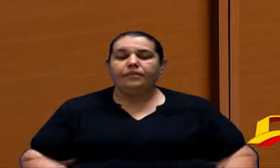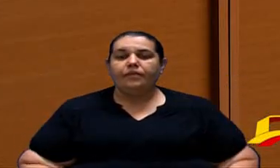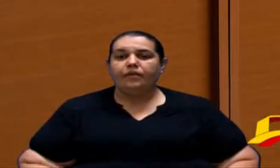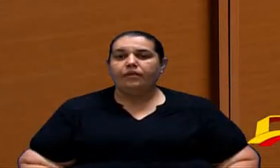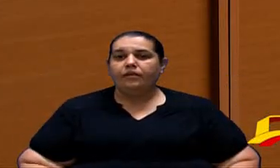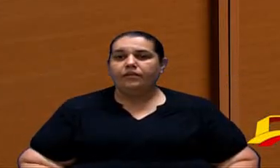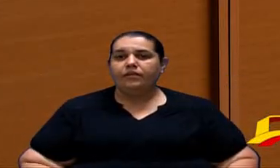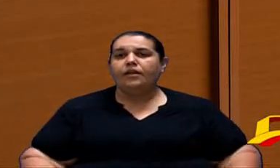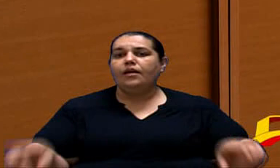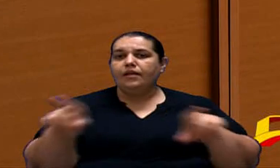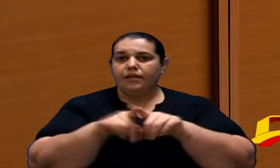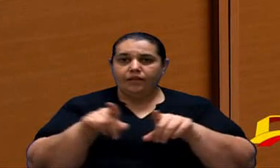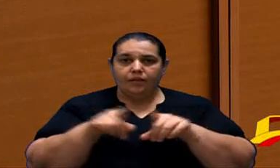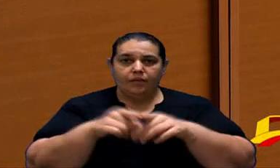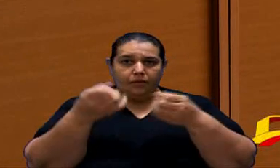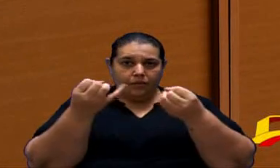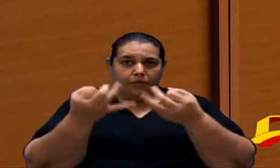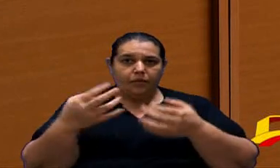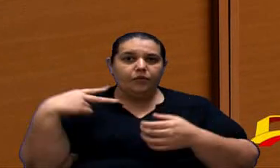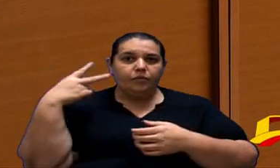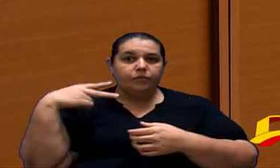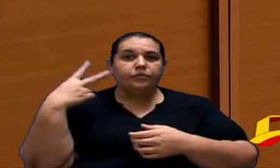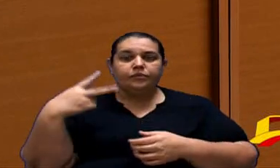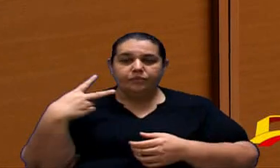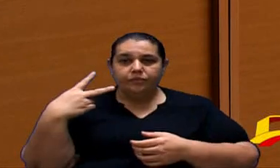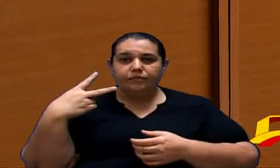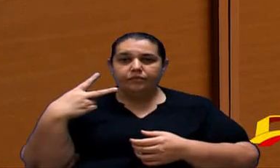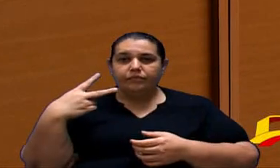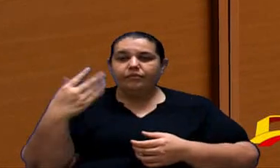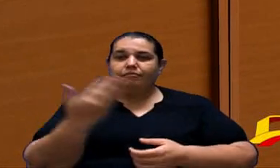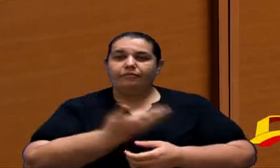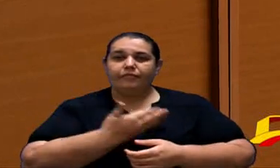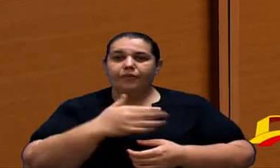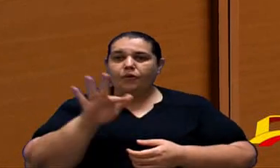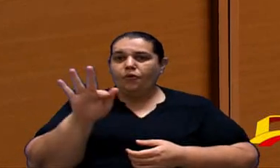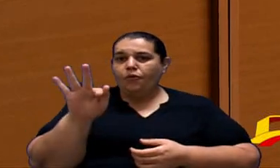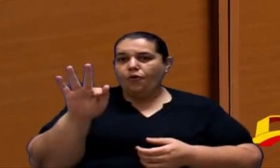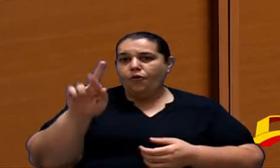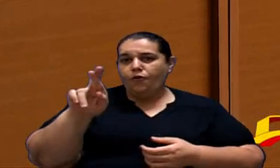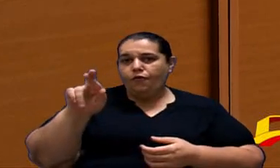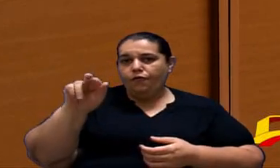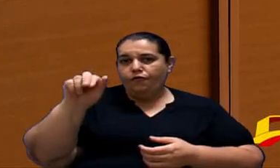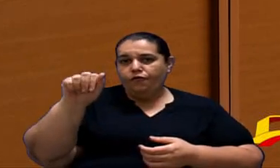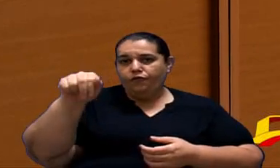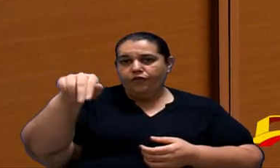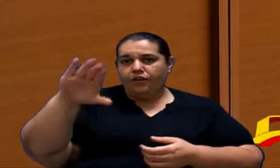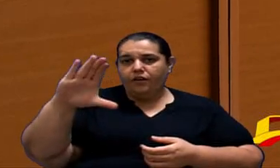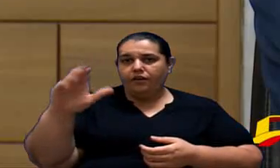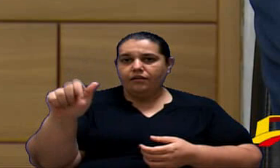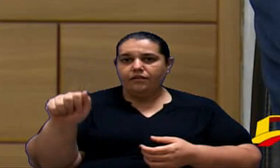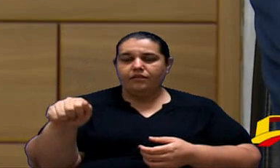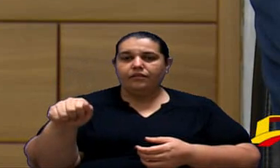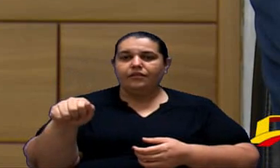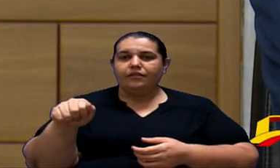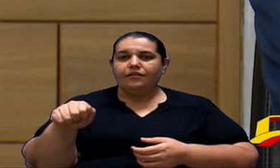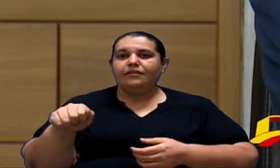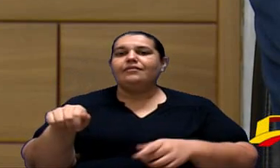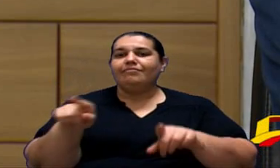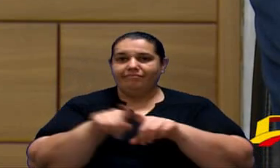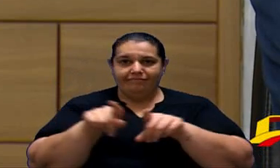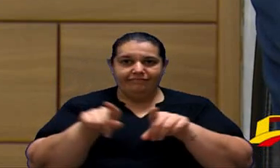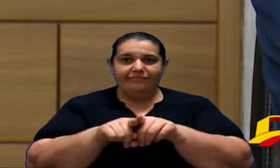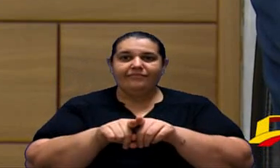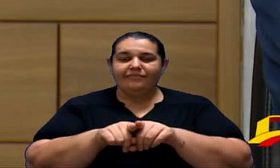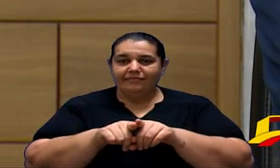Quero resistir à presença do nobre vereador, meu amigo, França. Ele está... Estou virando sindicalista também,